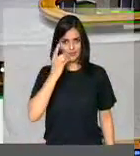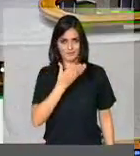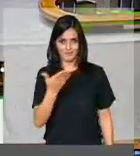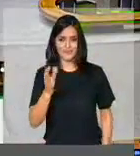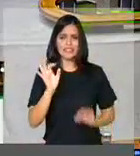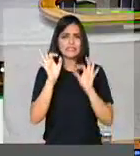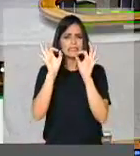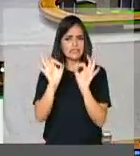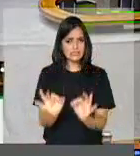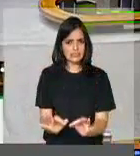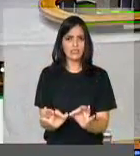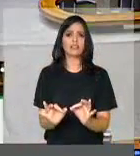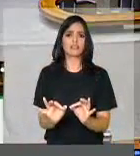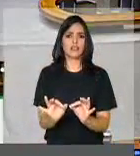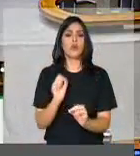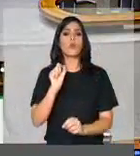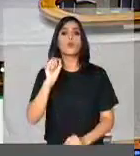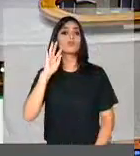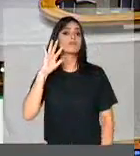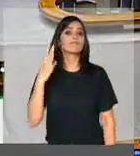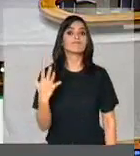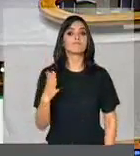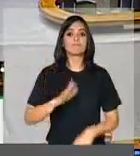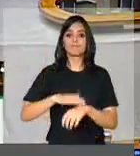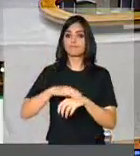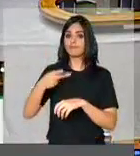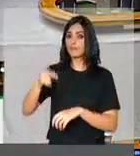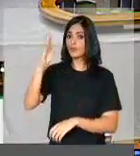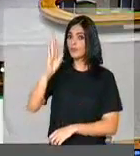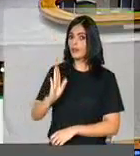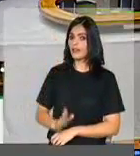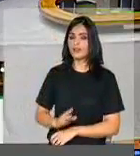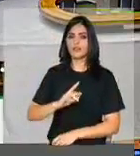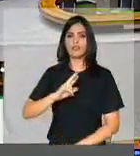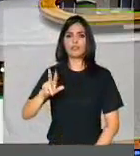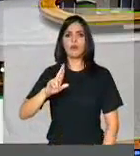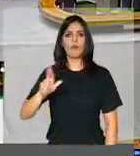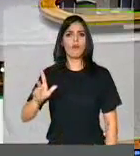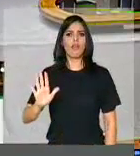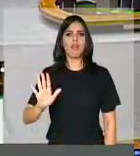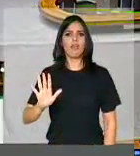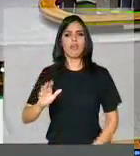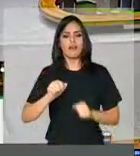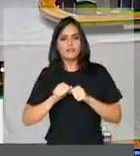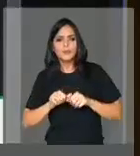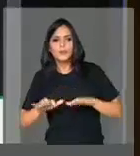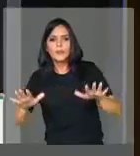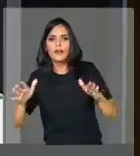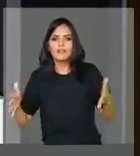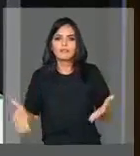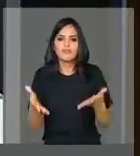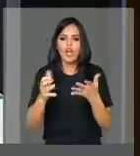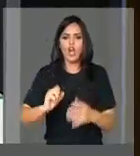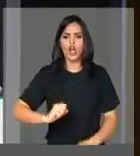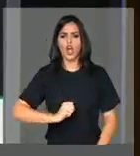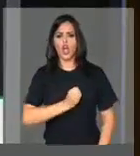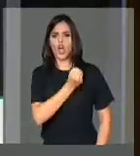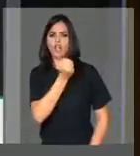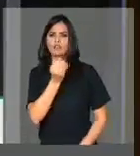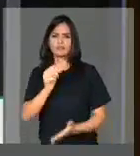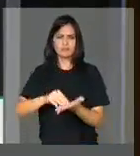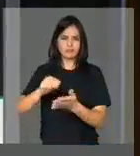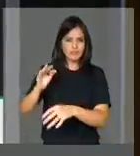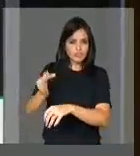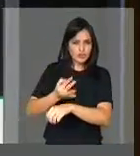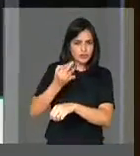com certeza a saída para o Brasil não é semear ódio, intolerância. A